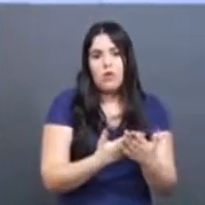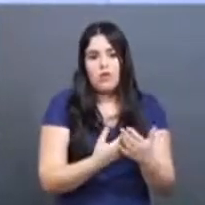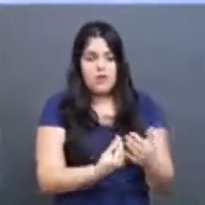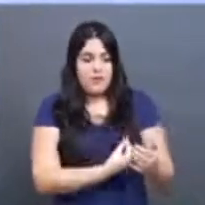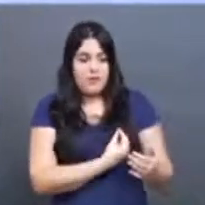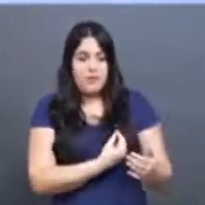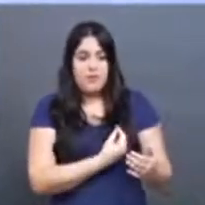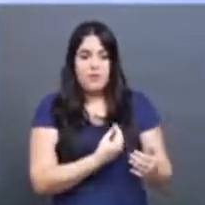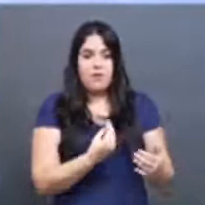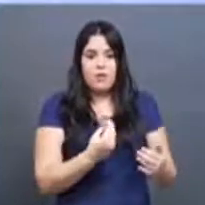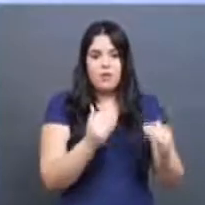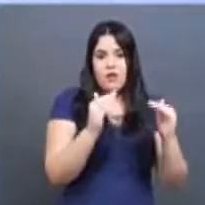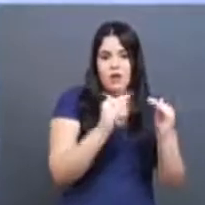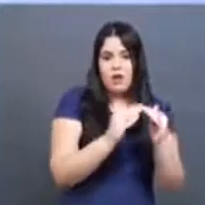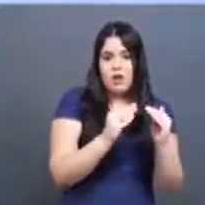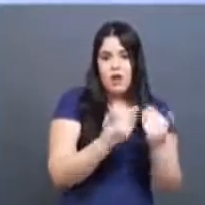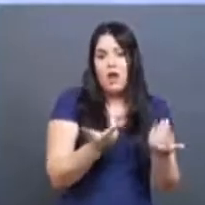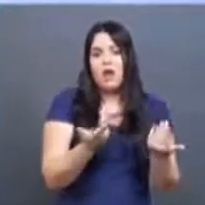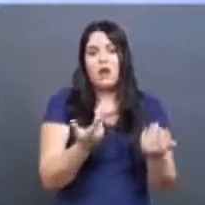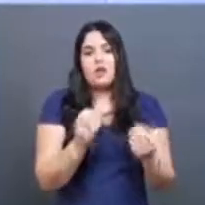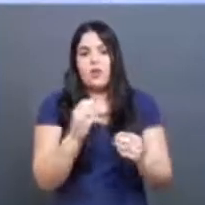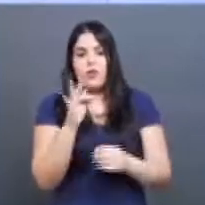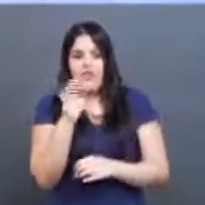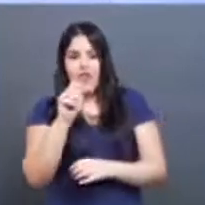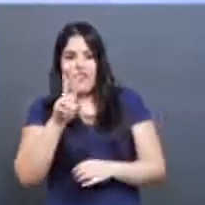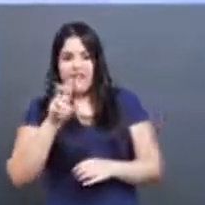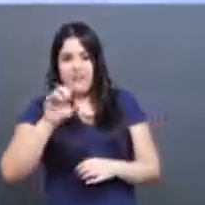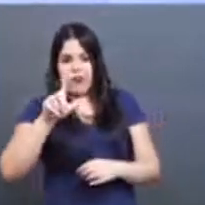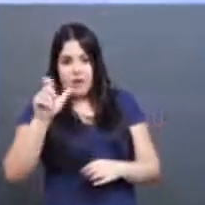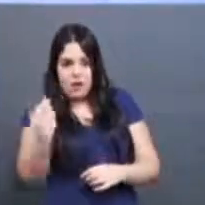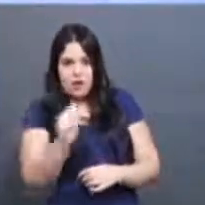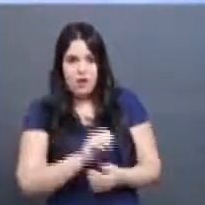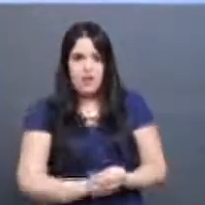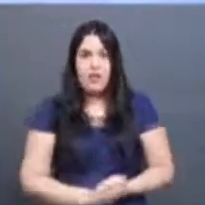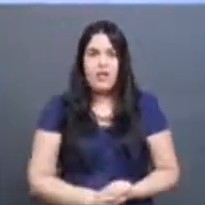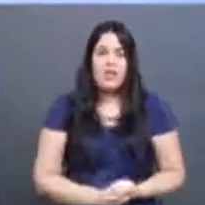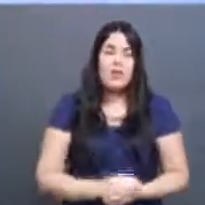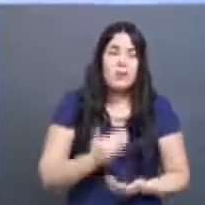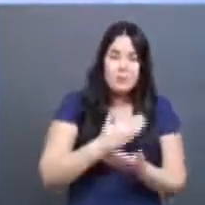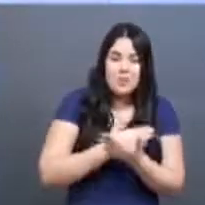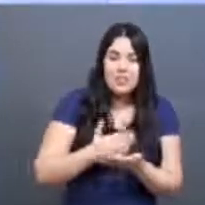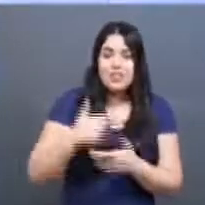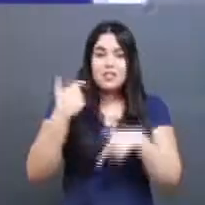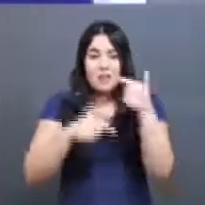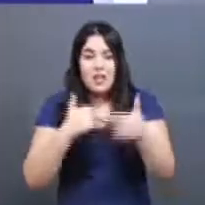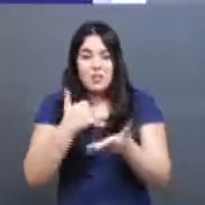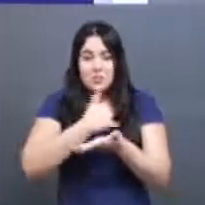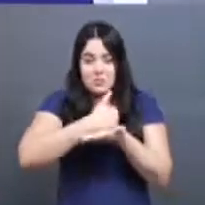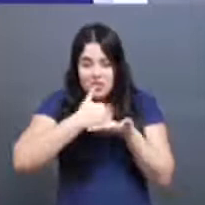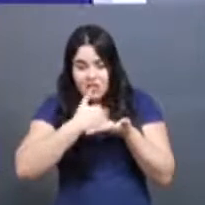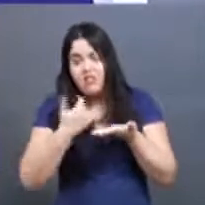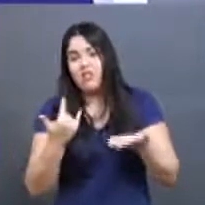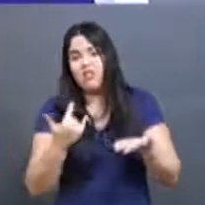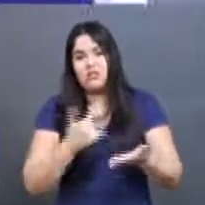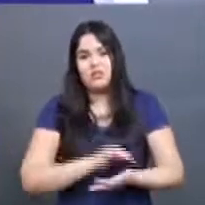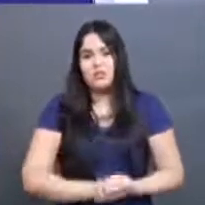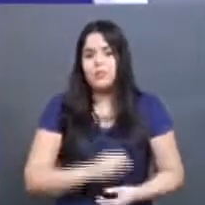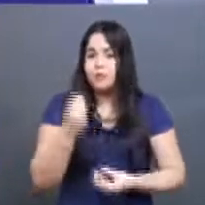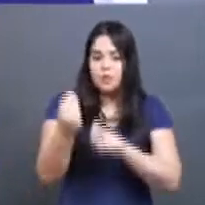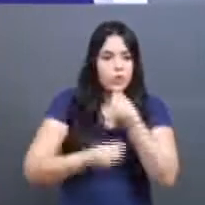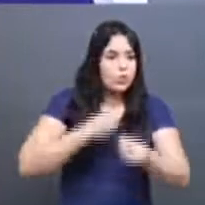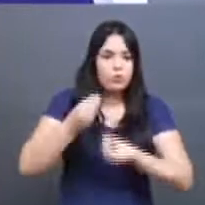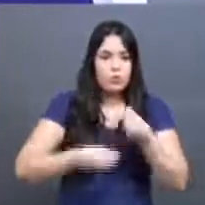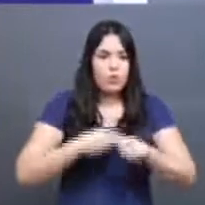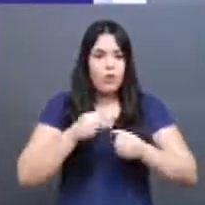vezes, promíscuo nas periferias, se transformando em aviões do tráfico, aquela coisinha, aquela coisa toda. De que forma que